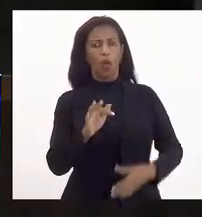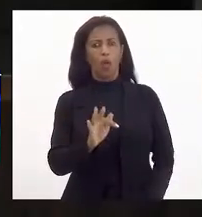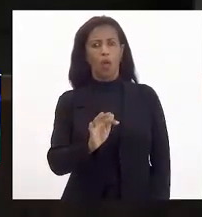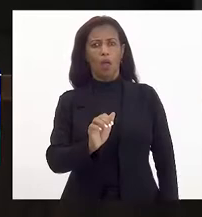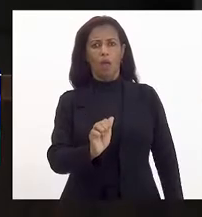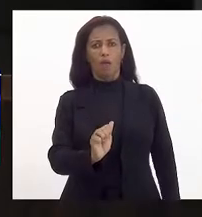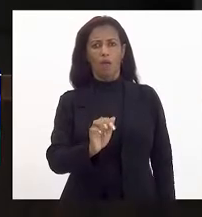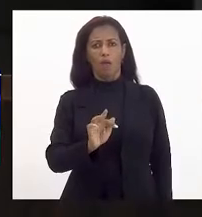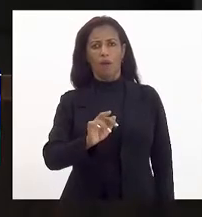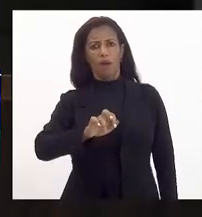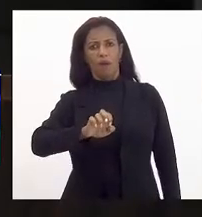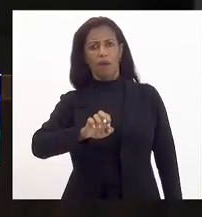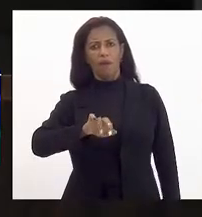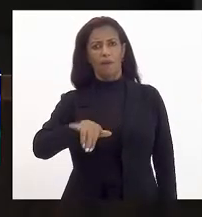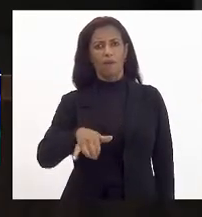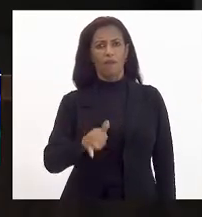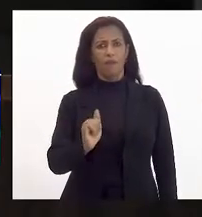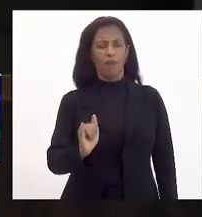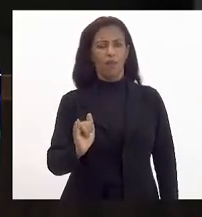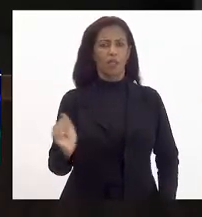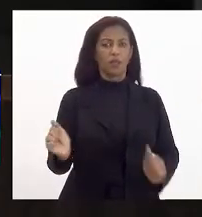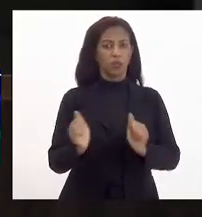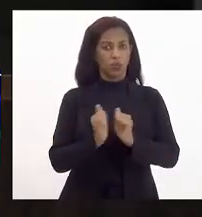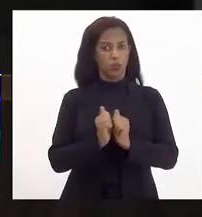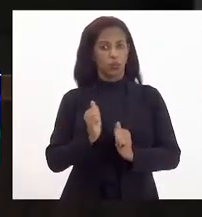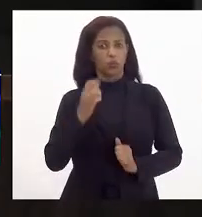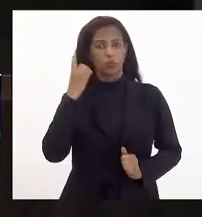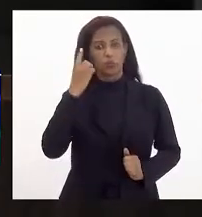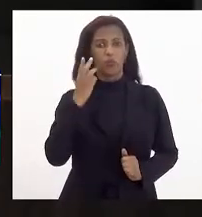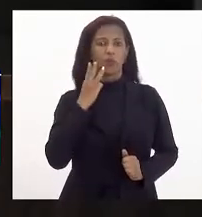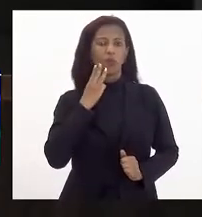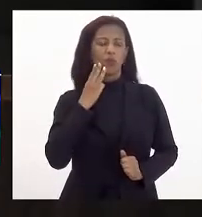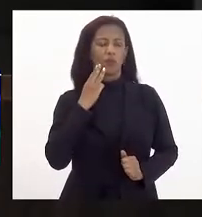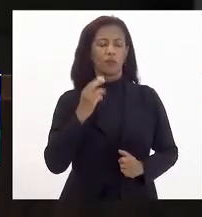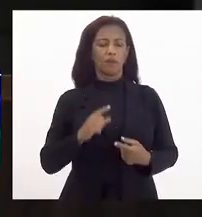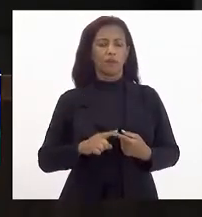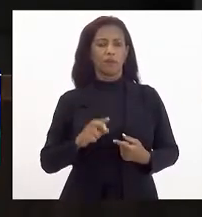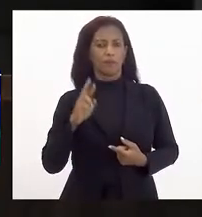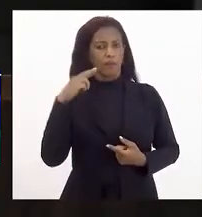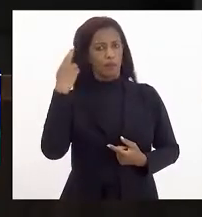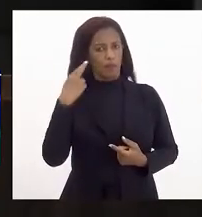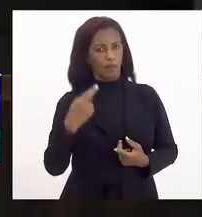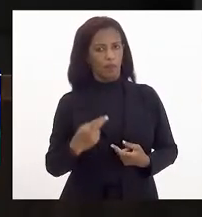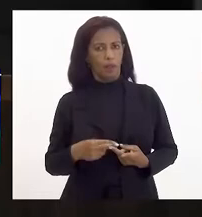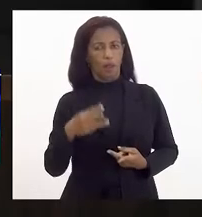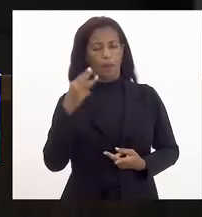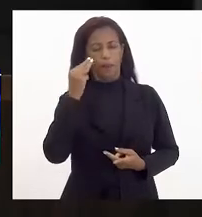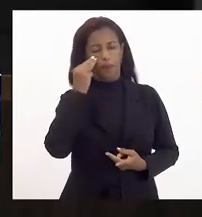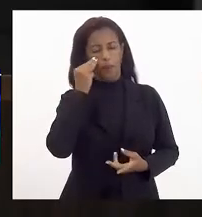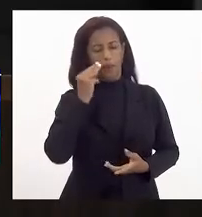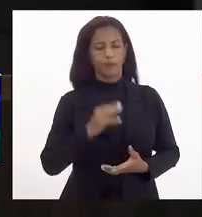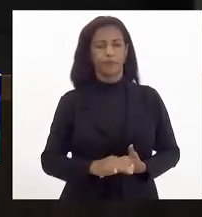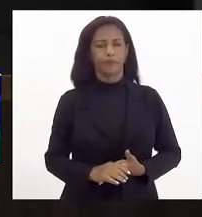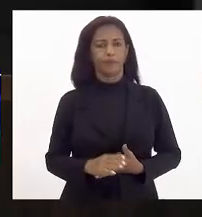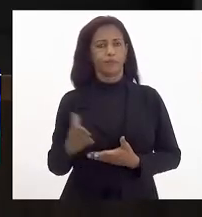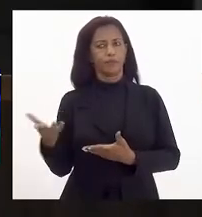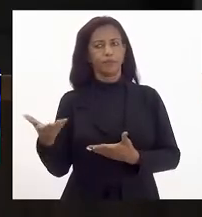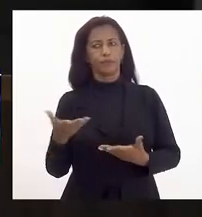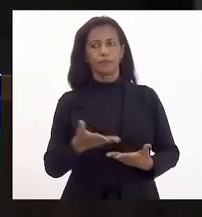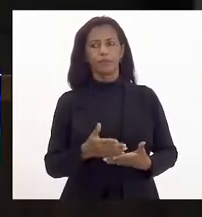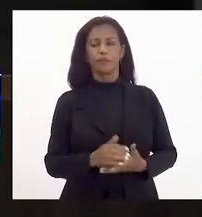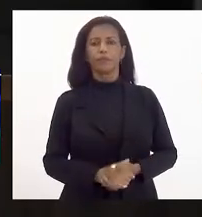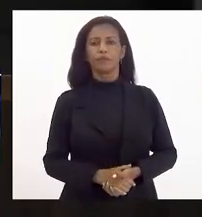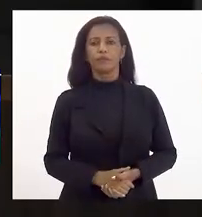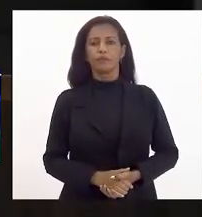Estavam conosco também os deputados Valdeque, Renata e Mônica. Eles chegarem aqui que eu vou